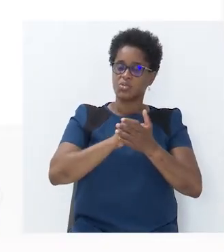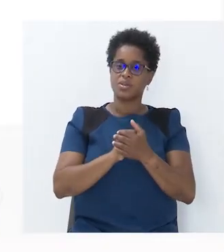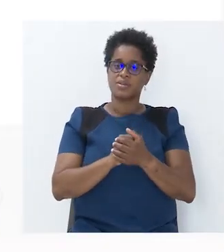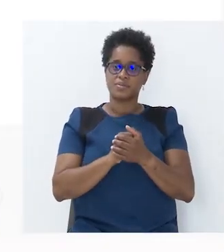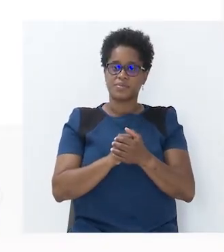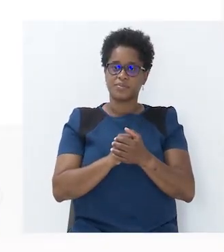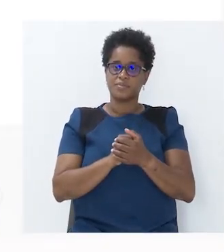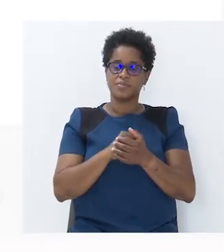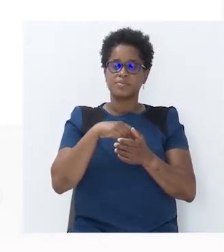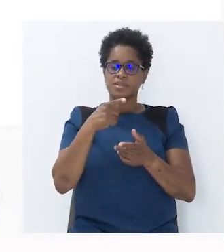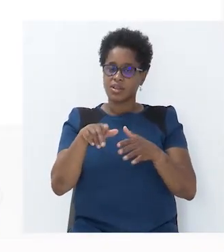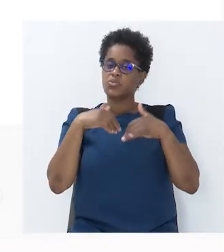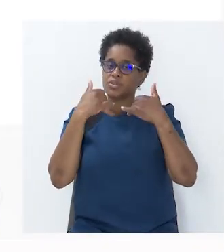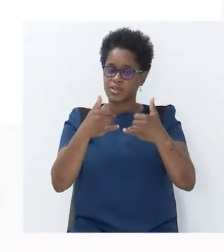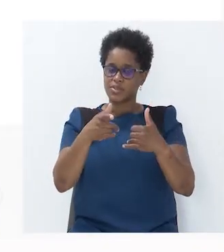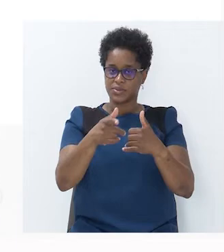Diz o seguinte.